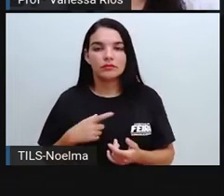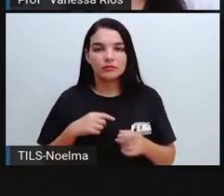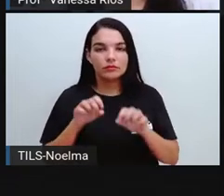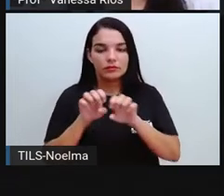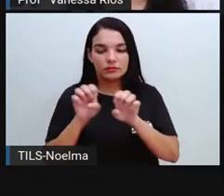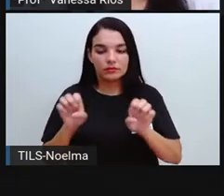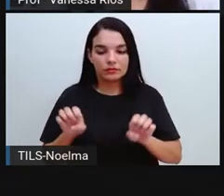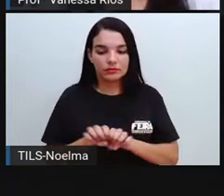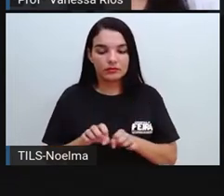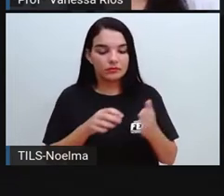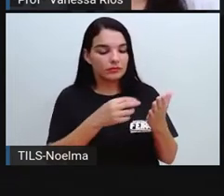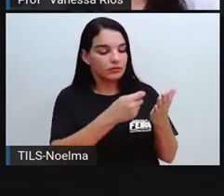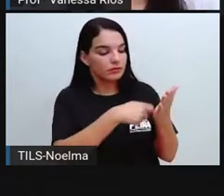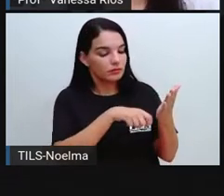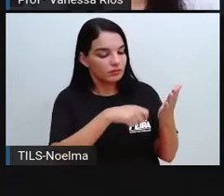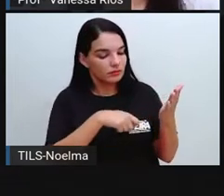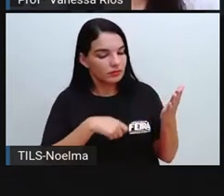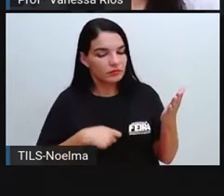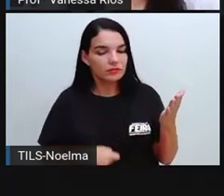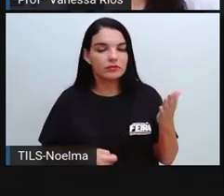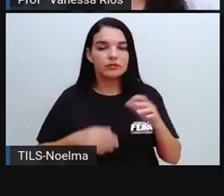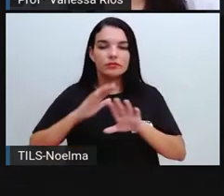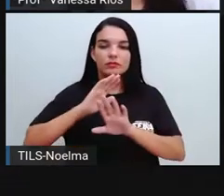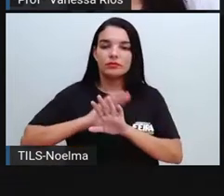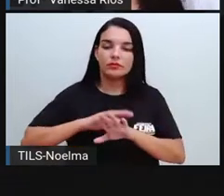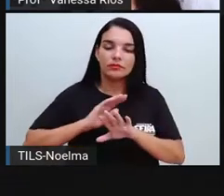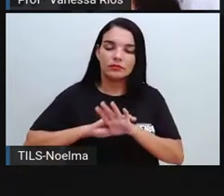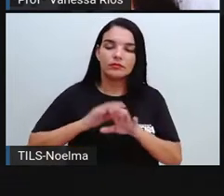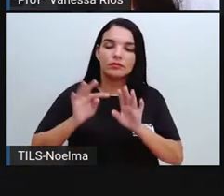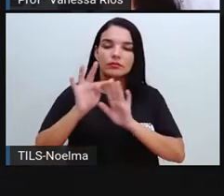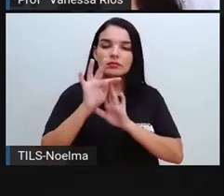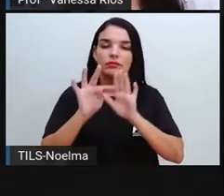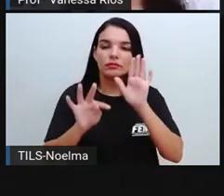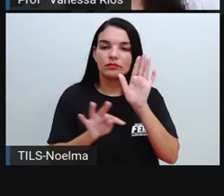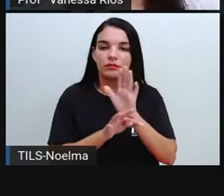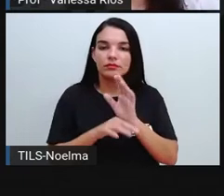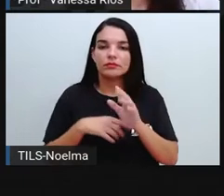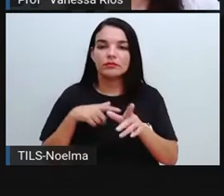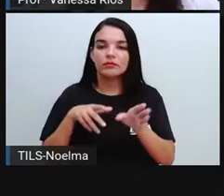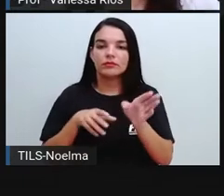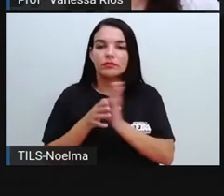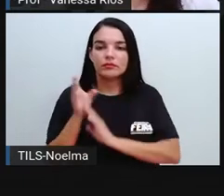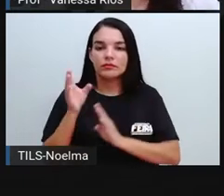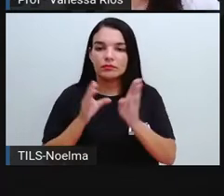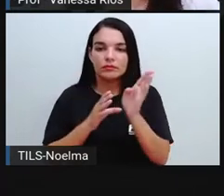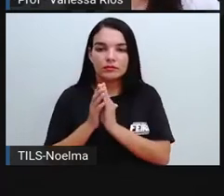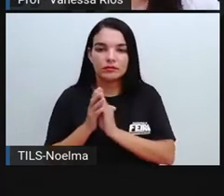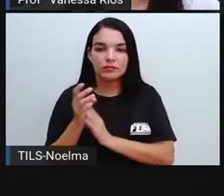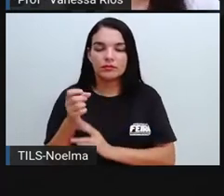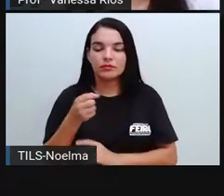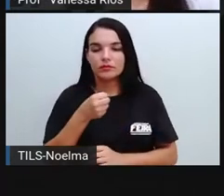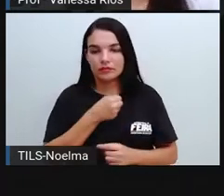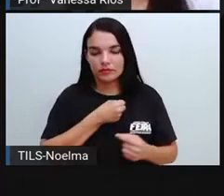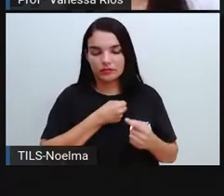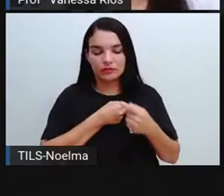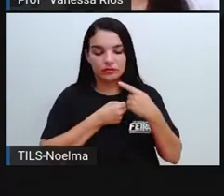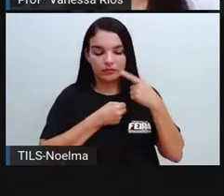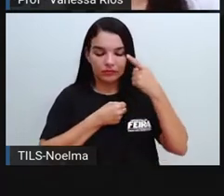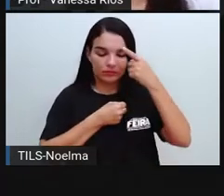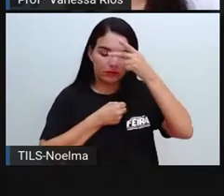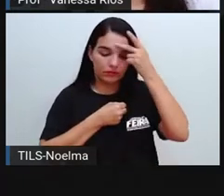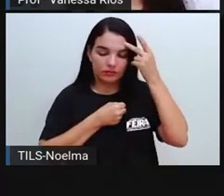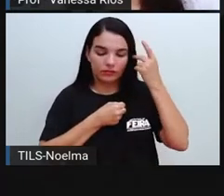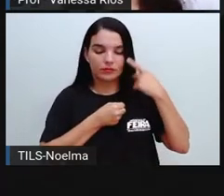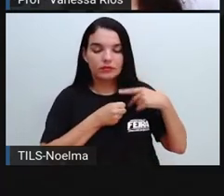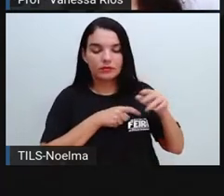entrevista, não é? Uma escrita, um texto produzido de orientação para o entrevistador, ela é